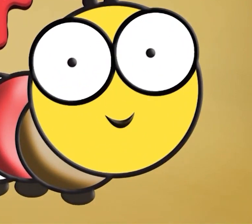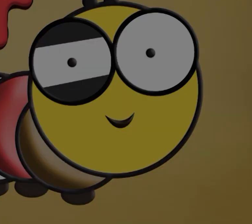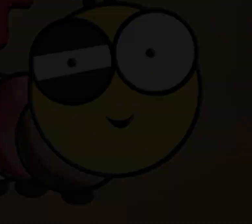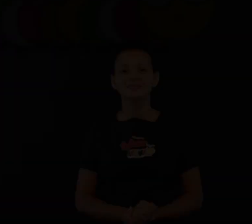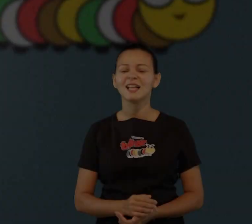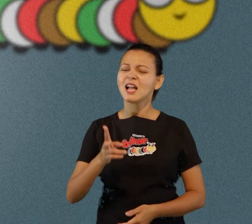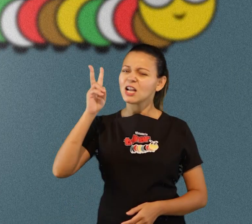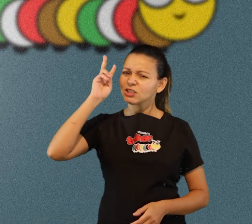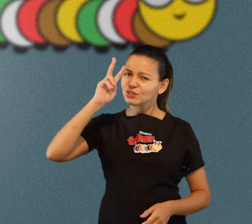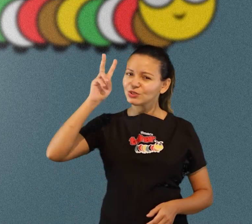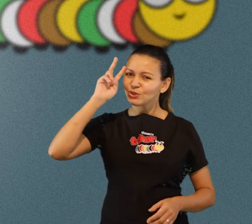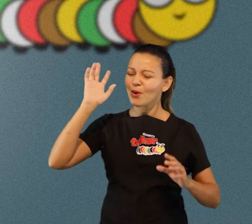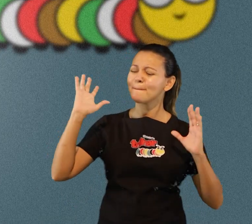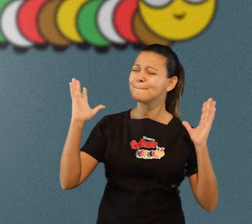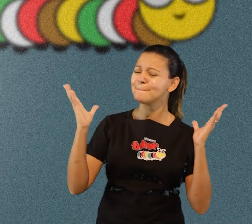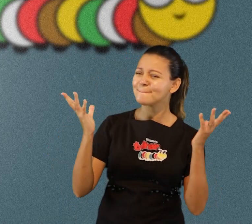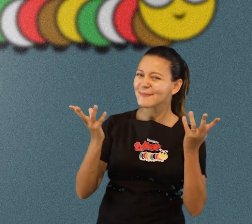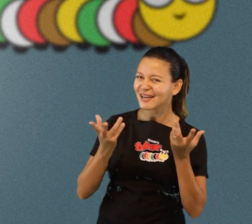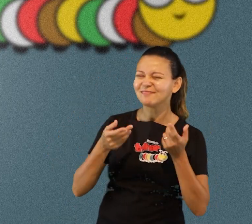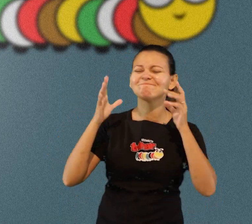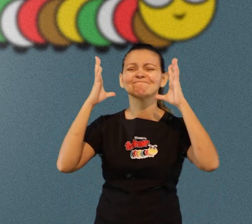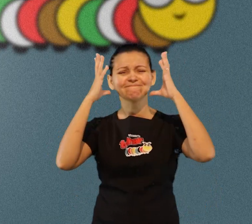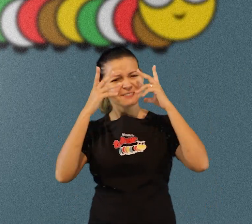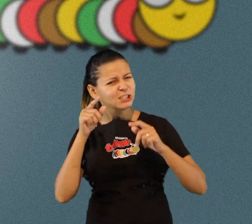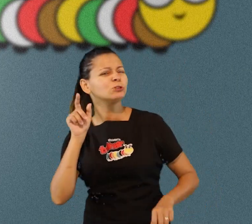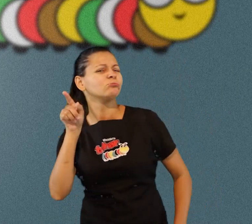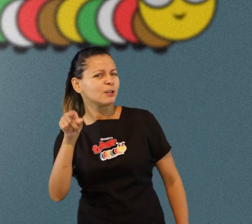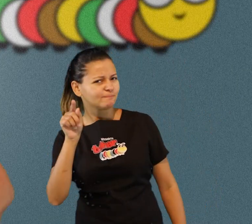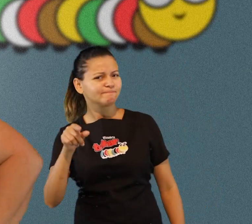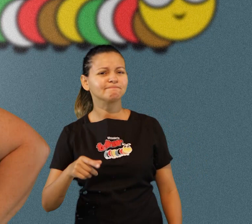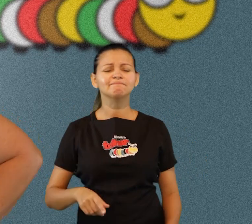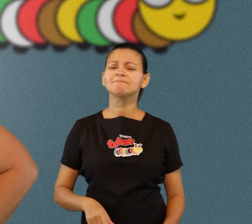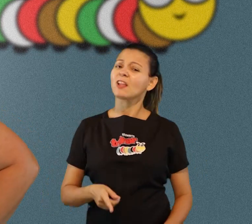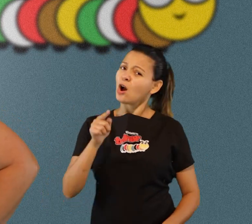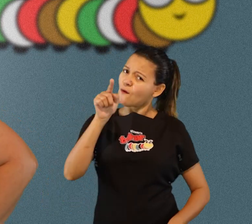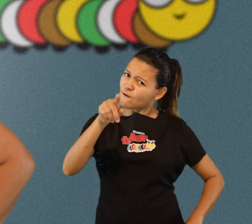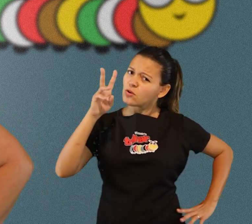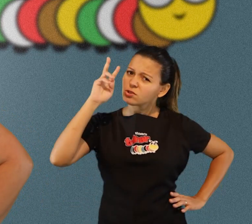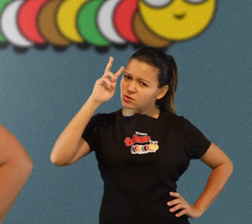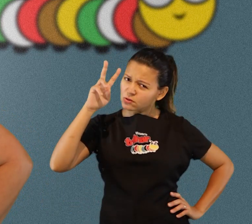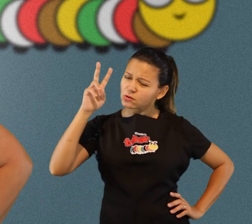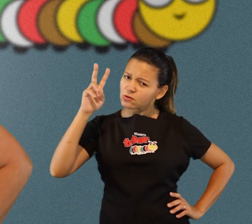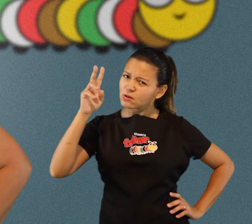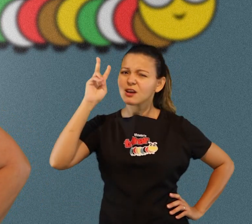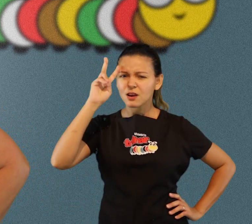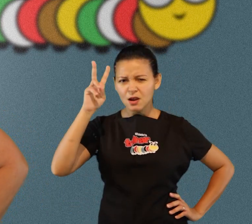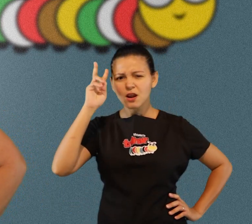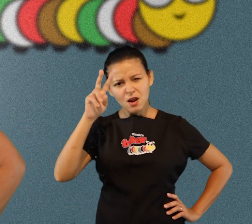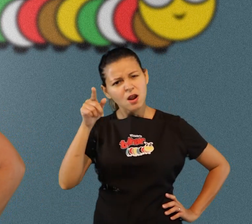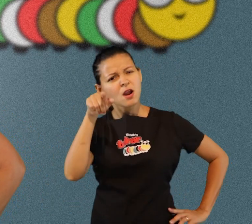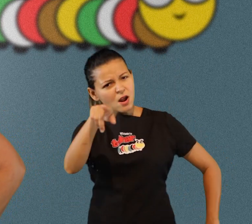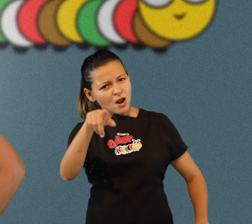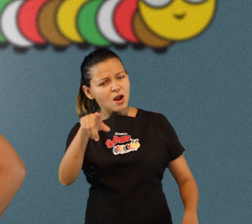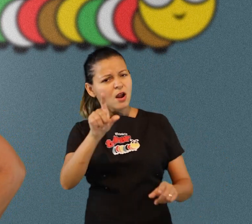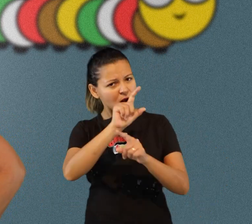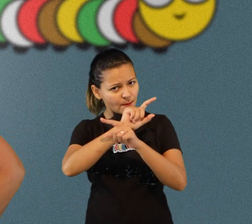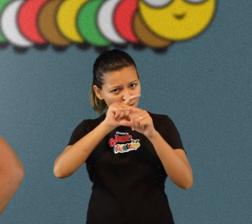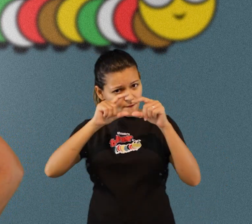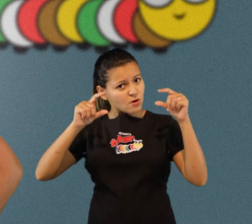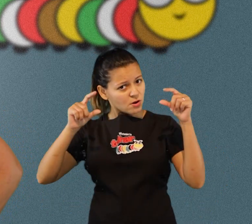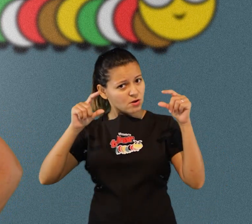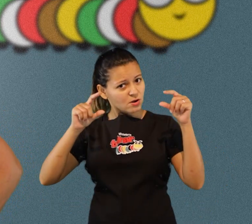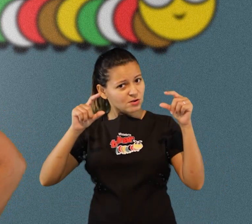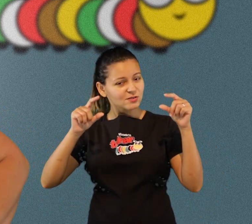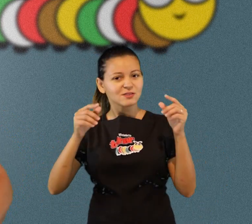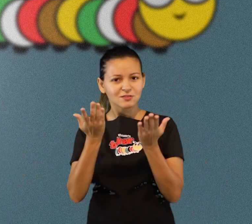que bela história não é mesmo? não acredito que você já esqueceu o versículo